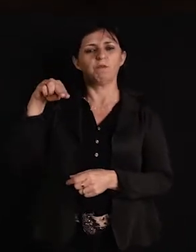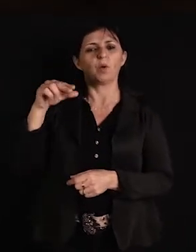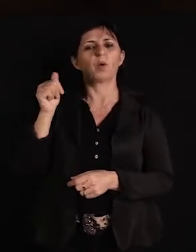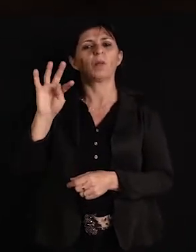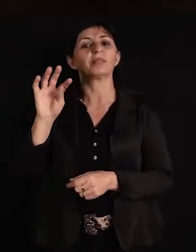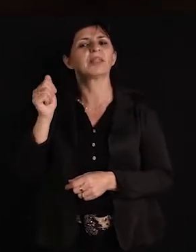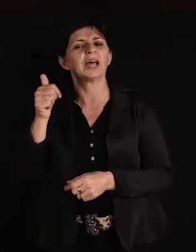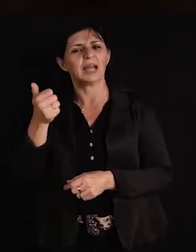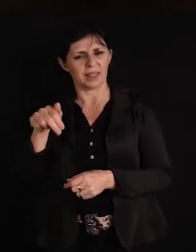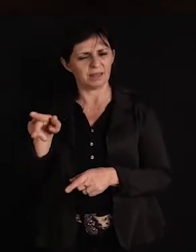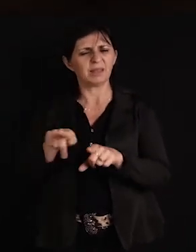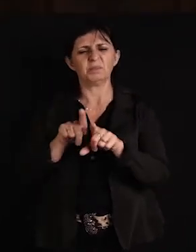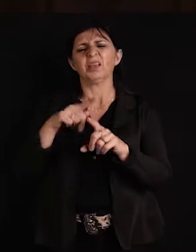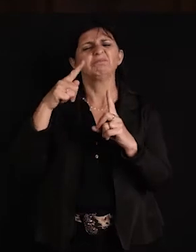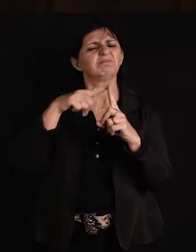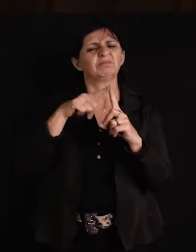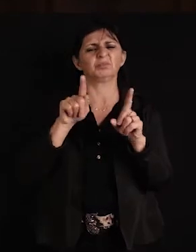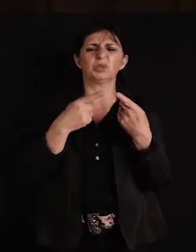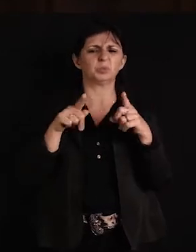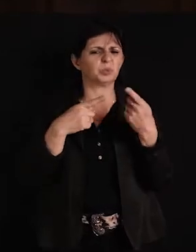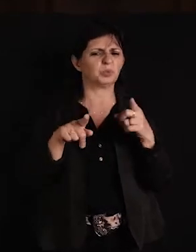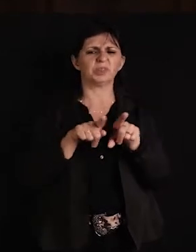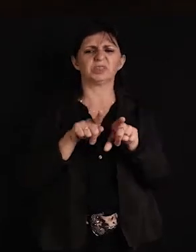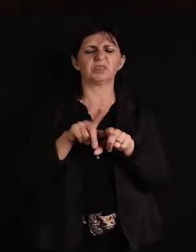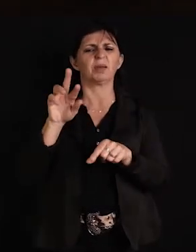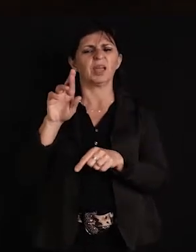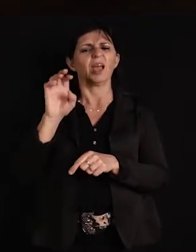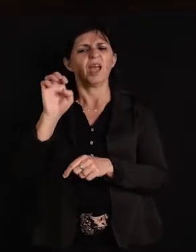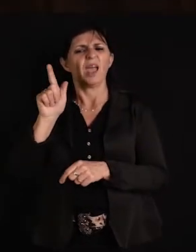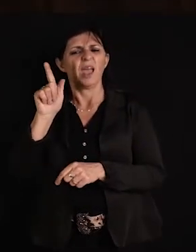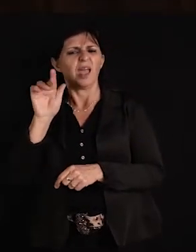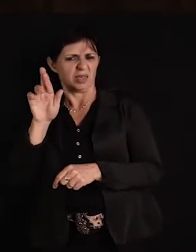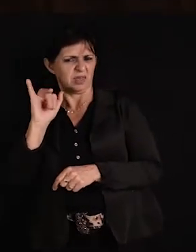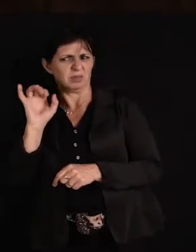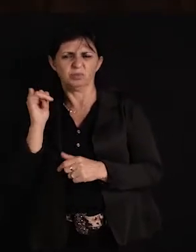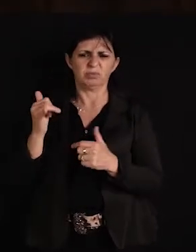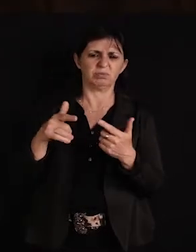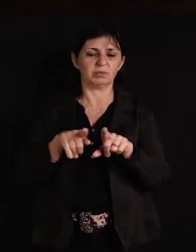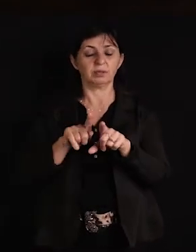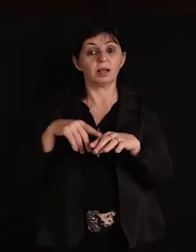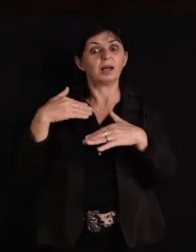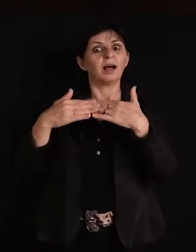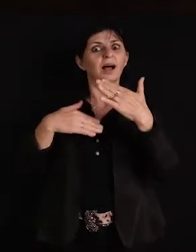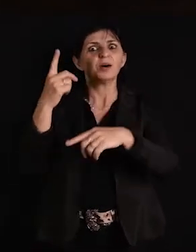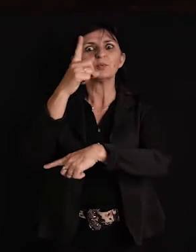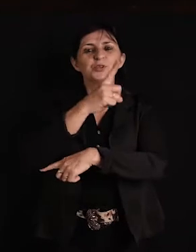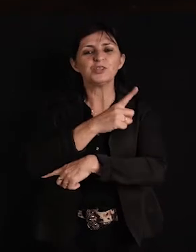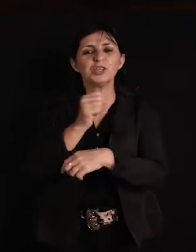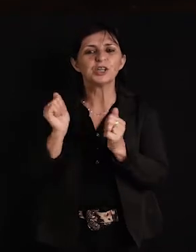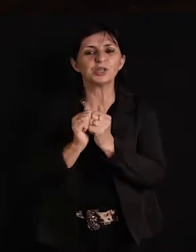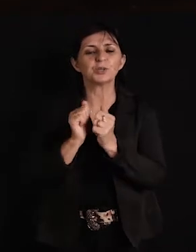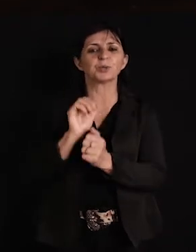Toquei sertanejo universitário quando era febre, isso antes de 2010, por ali. Diz até que cheguei a ir tocar com o Baitaca. Então eu